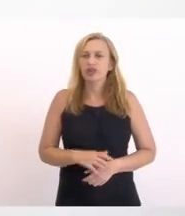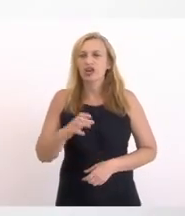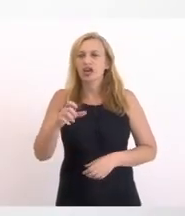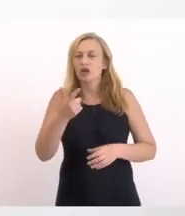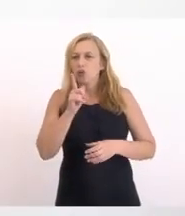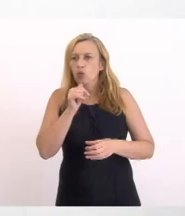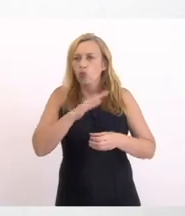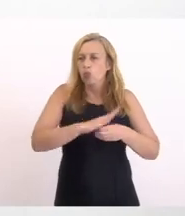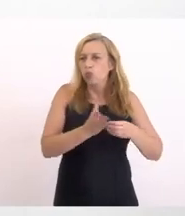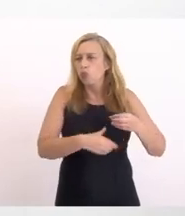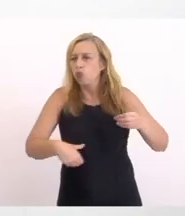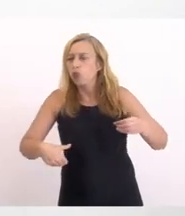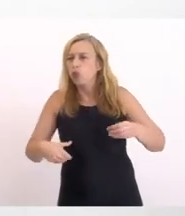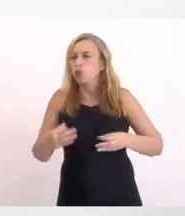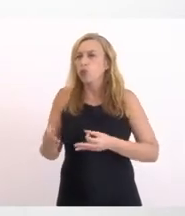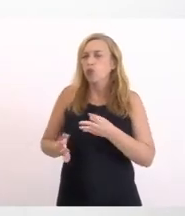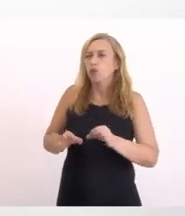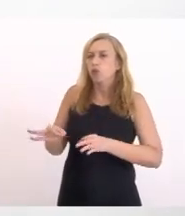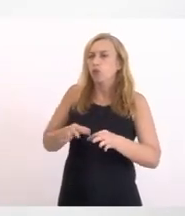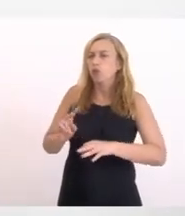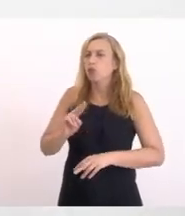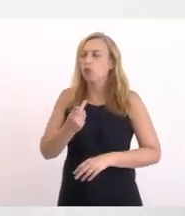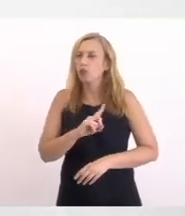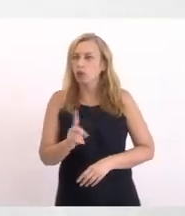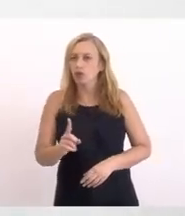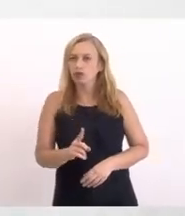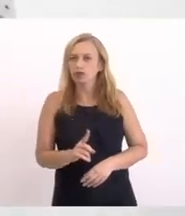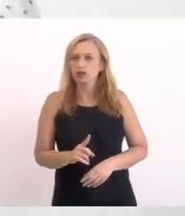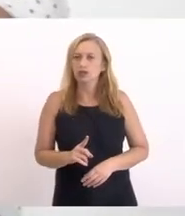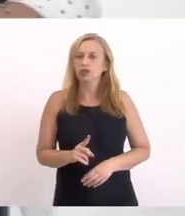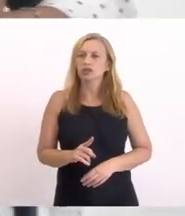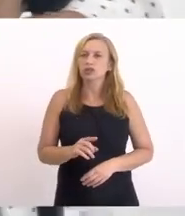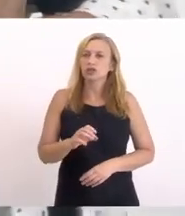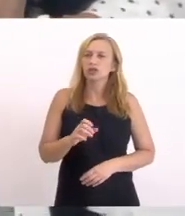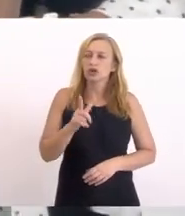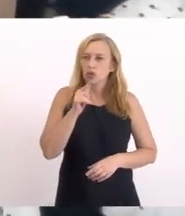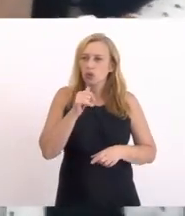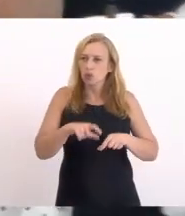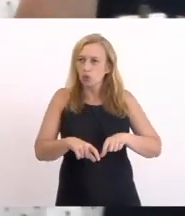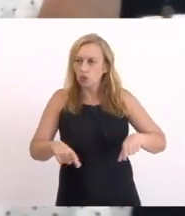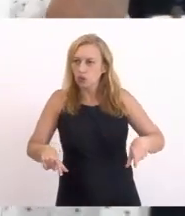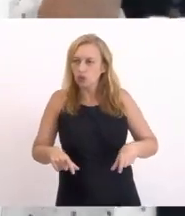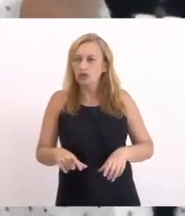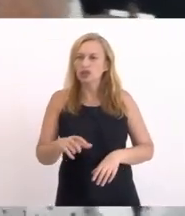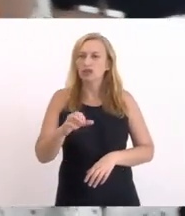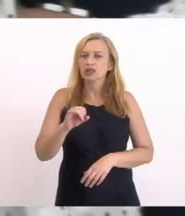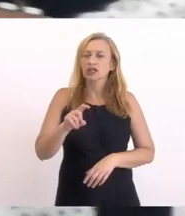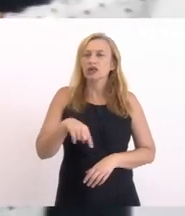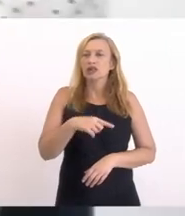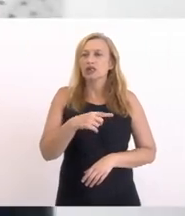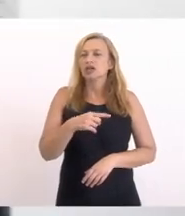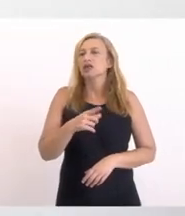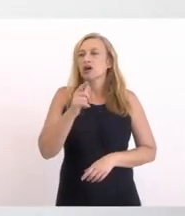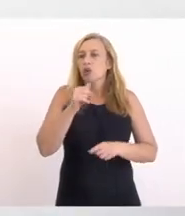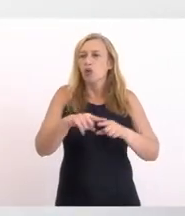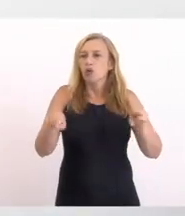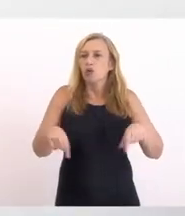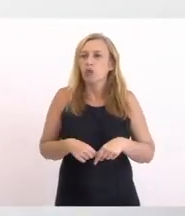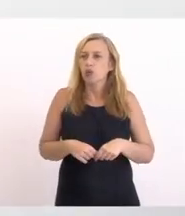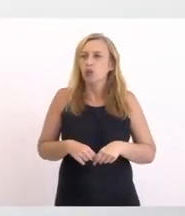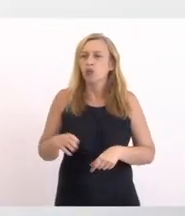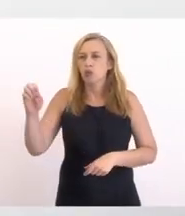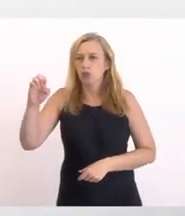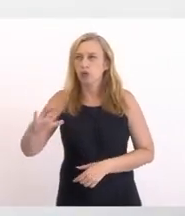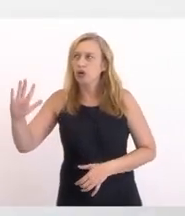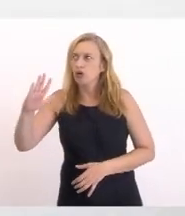E qual O que não está sendo A porte de esgoto Dentro do sistema Lêntico O sistema Lêntico São Lagoas Na Europa É algo